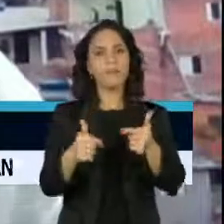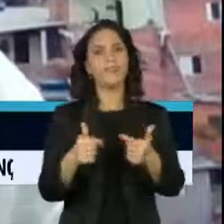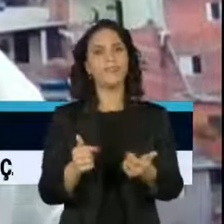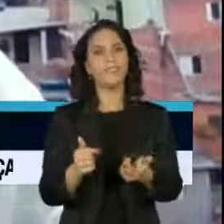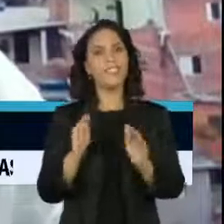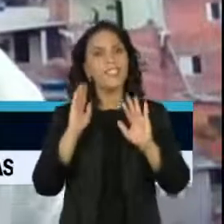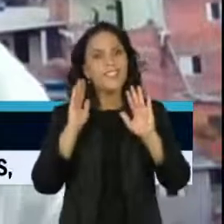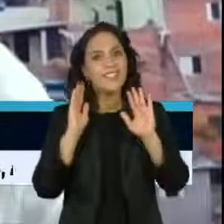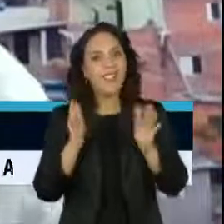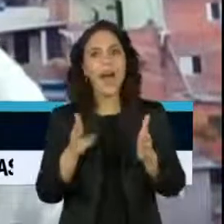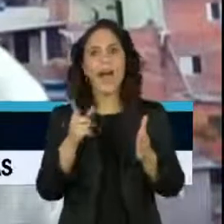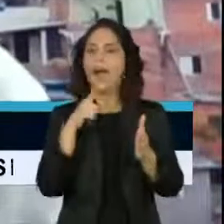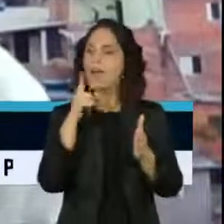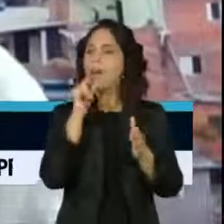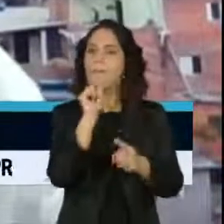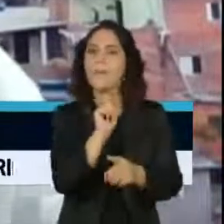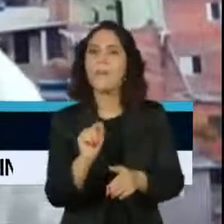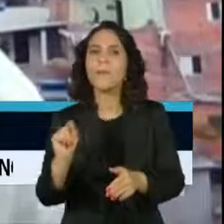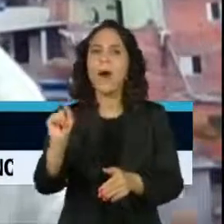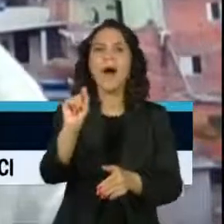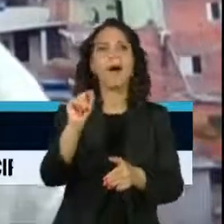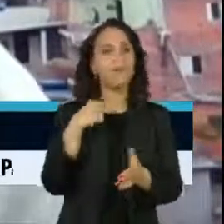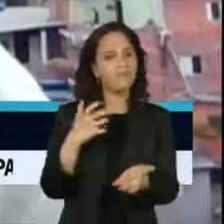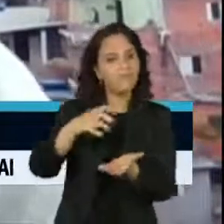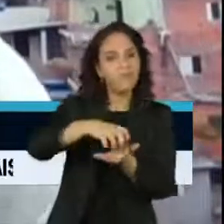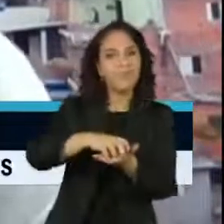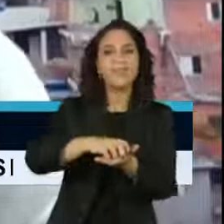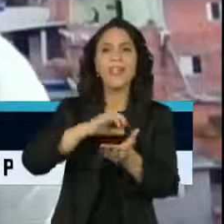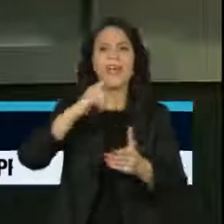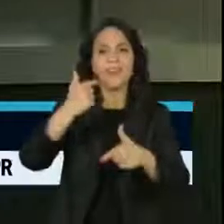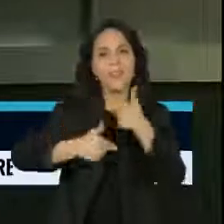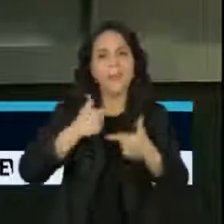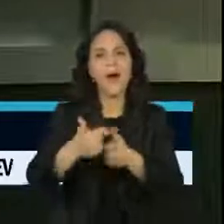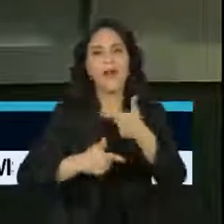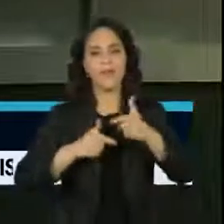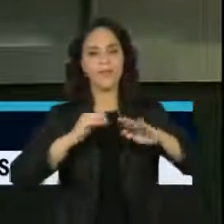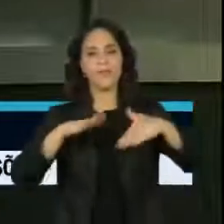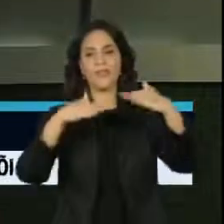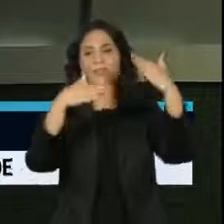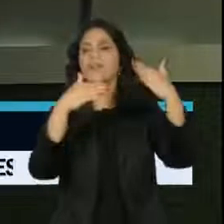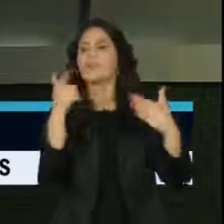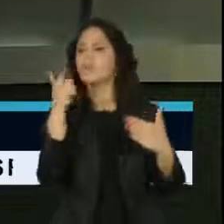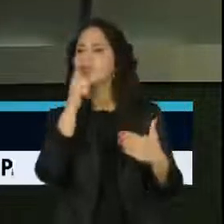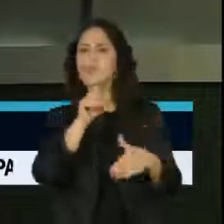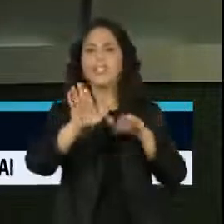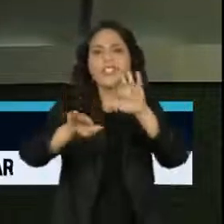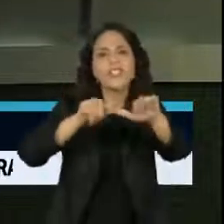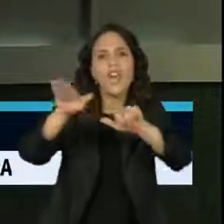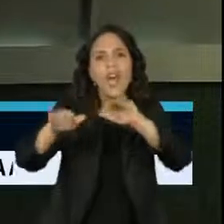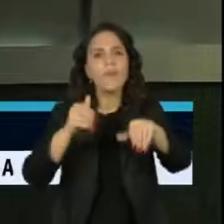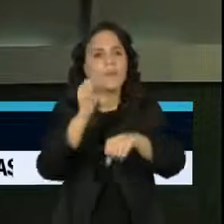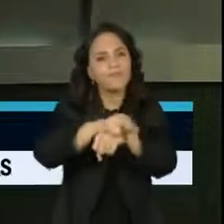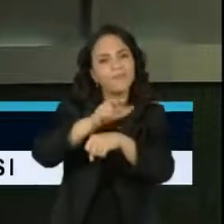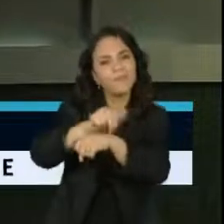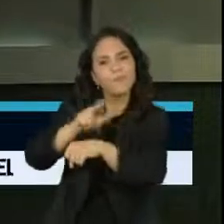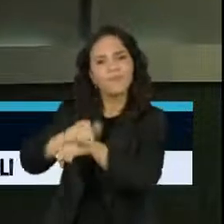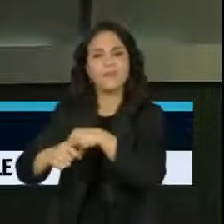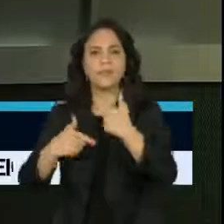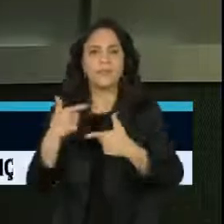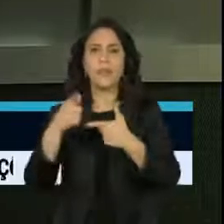iniciativas vão para esses locais, elas geram empregos, oportunidades e desenvolvimento. Nas favelas no Brasil, tem um potencial econômico impressionante.